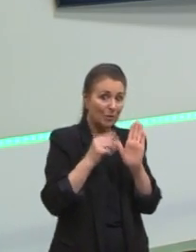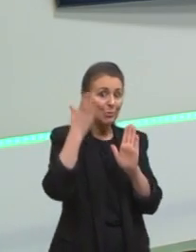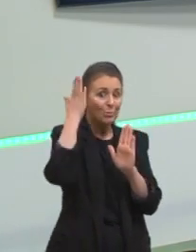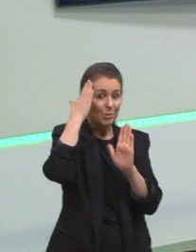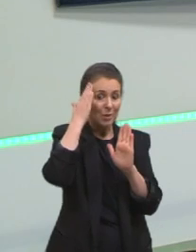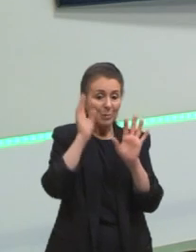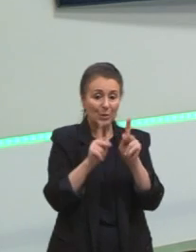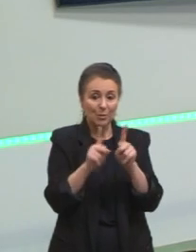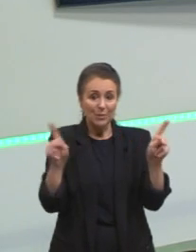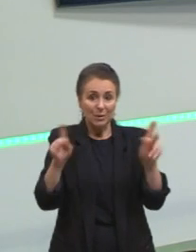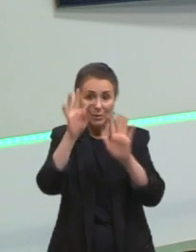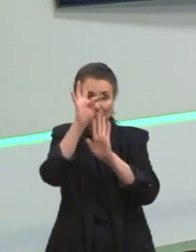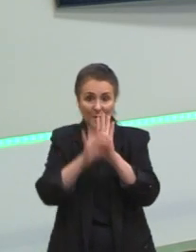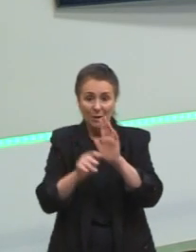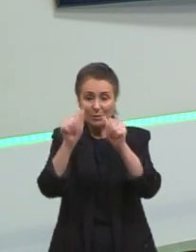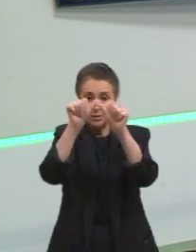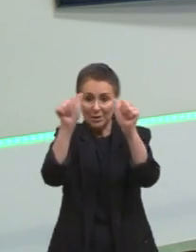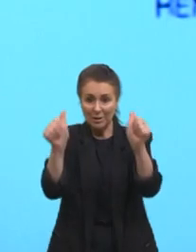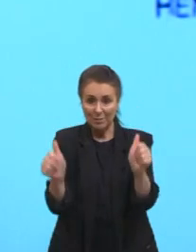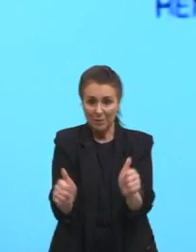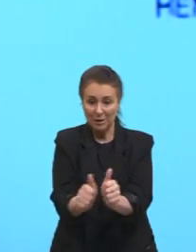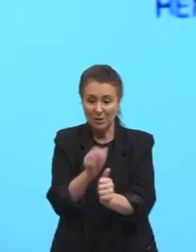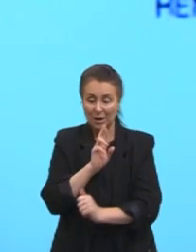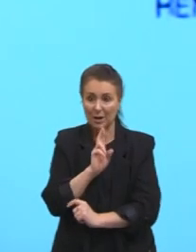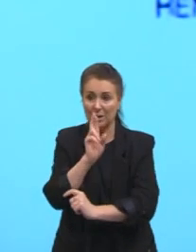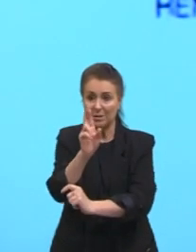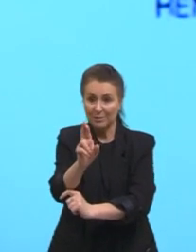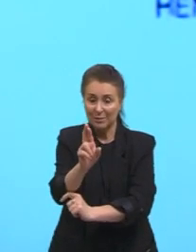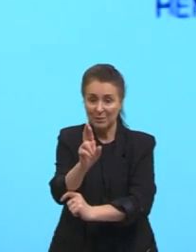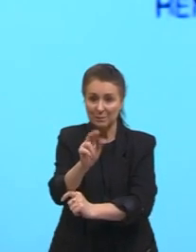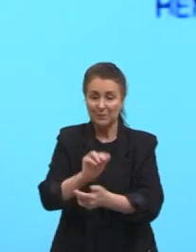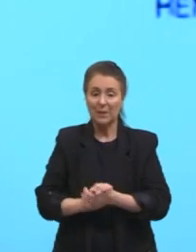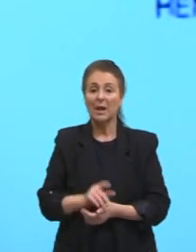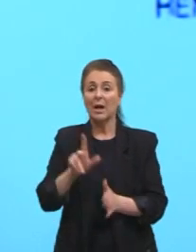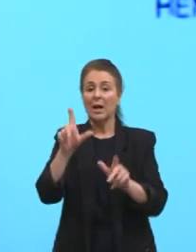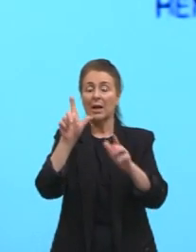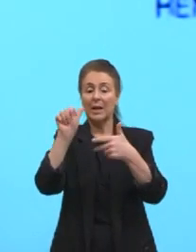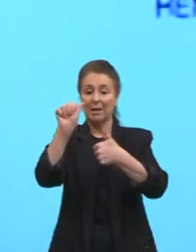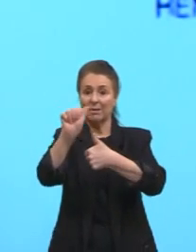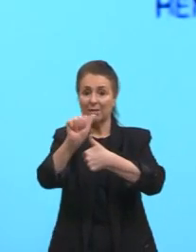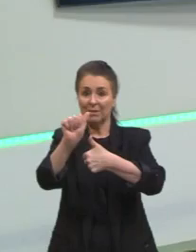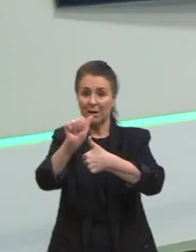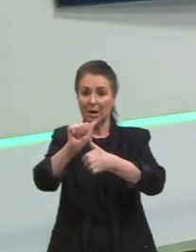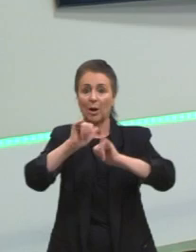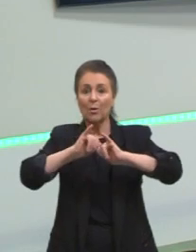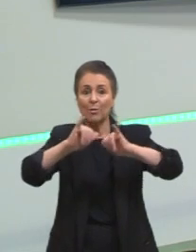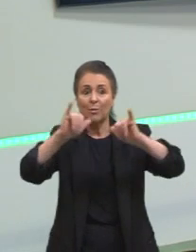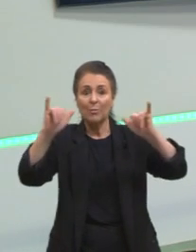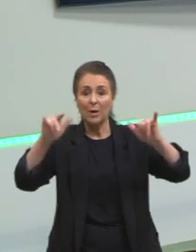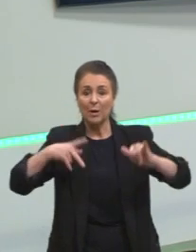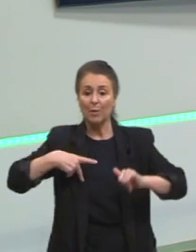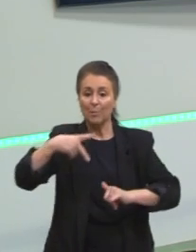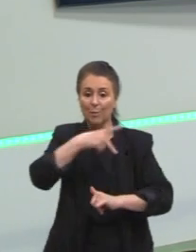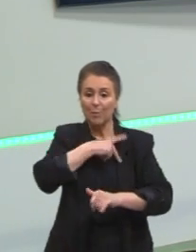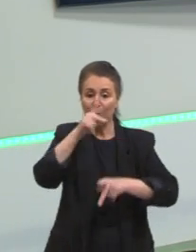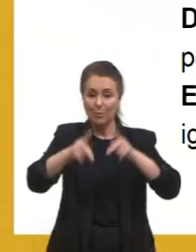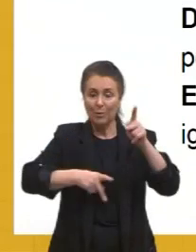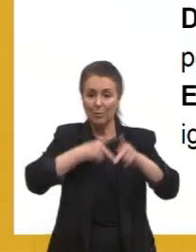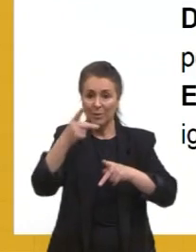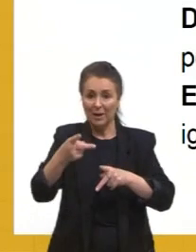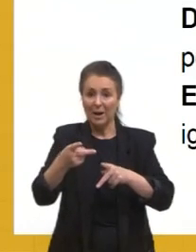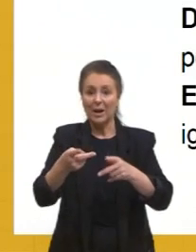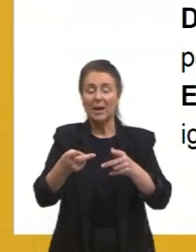esse texto ou essa imagem. Então, a nossa resposta aqui, no caso, é a letra A. É uma campanha popular que confrontava a